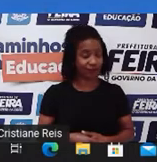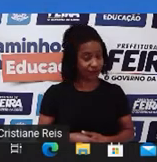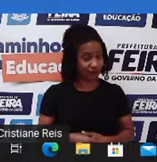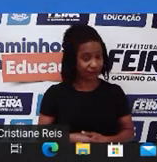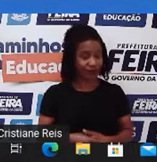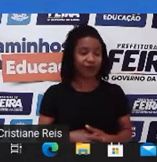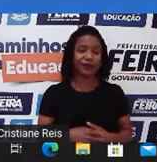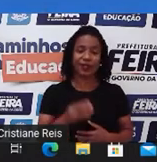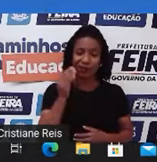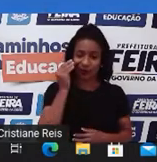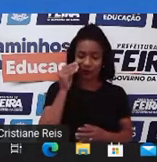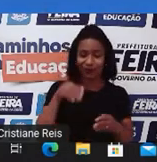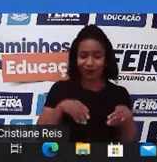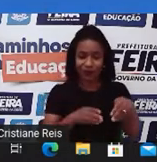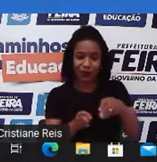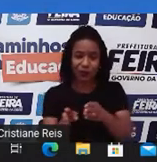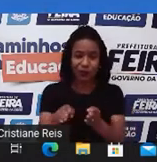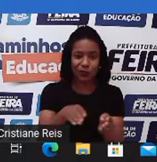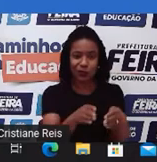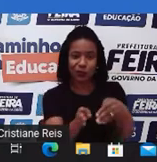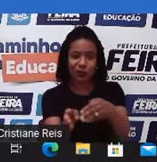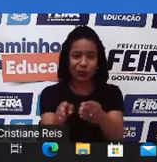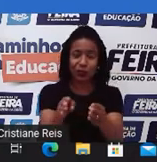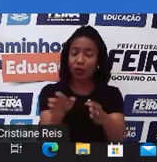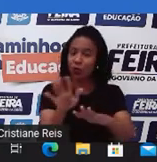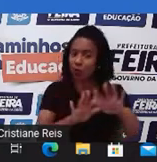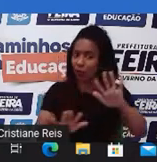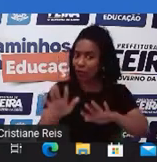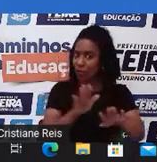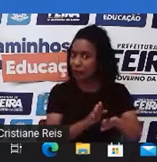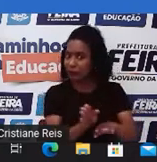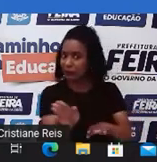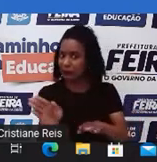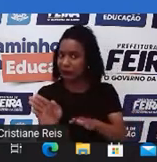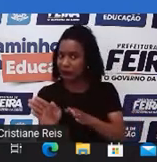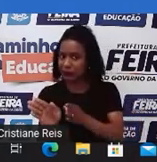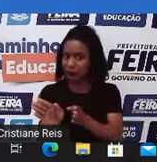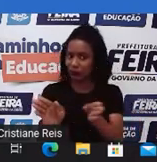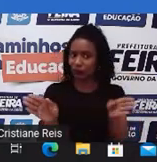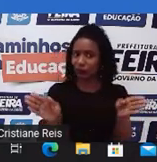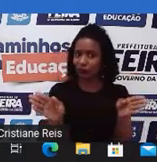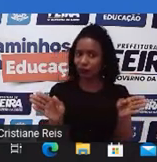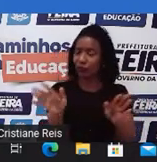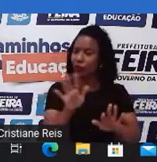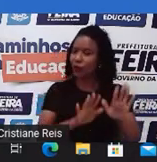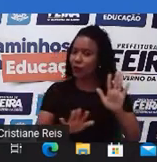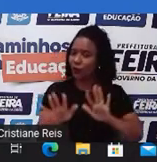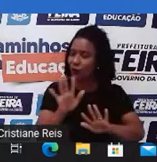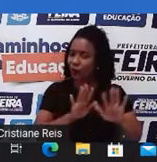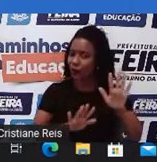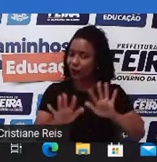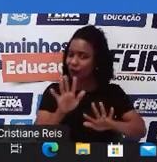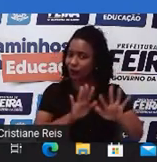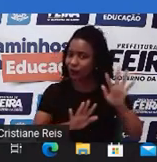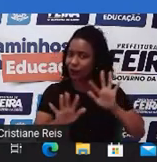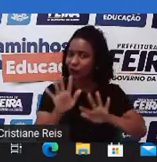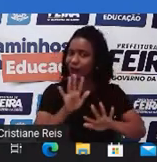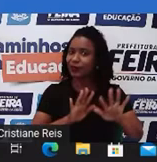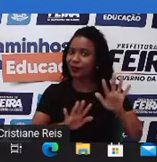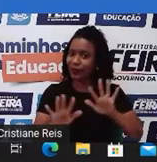Atravesse as corredeiras usando o bom senso. Cuidado com os fishers. Ok, students?